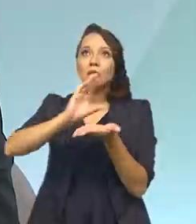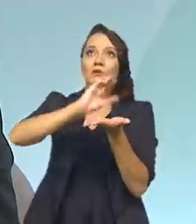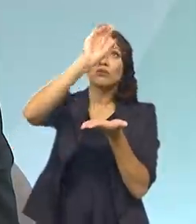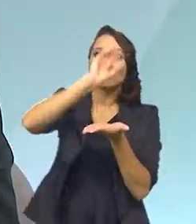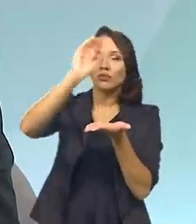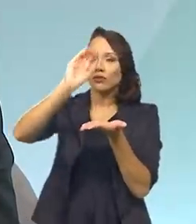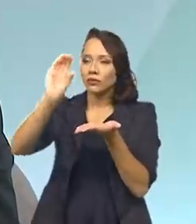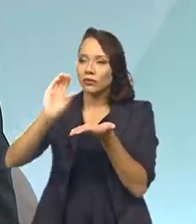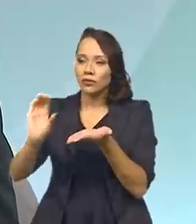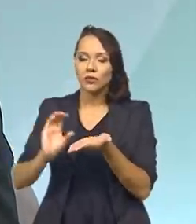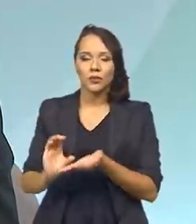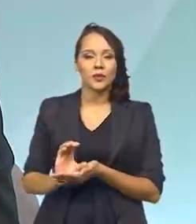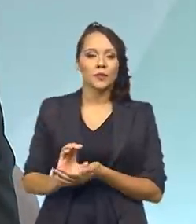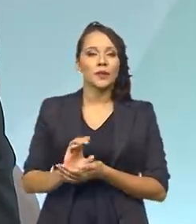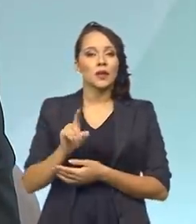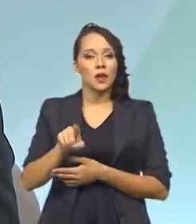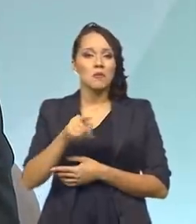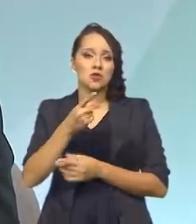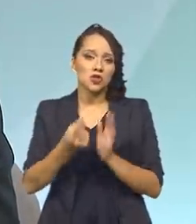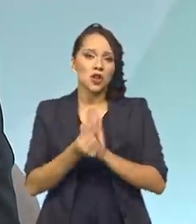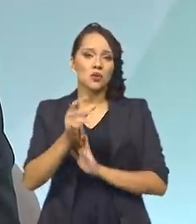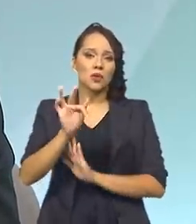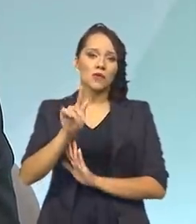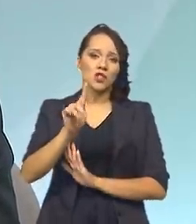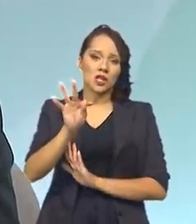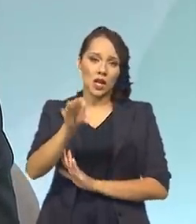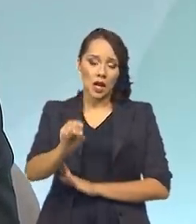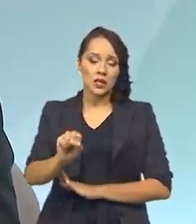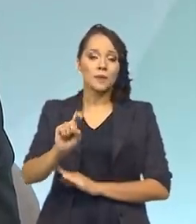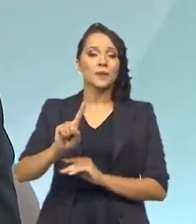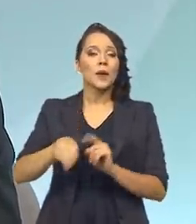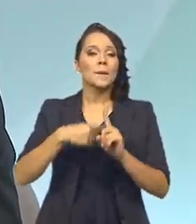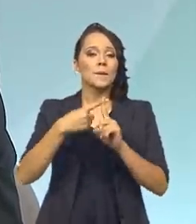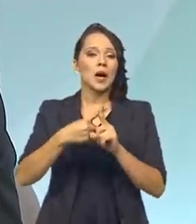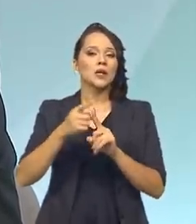demográfica. recursos do Fundo de Garantia, mais o subsídio do governo.